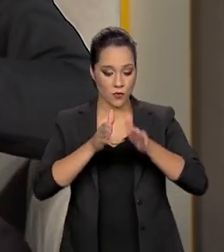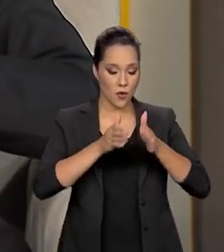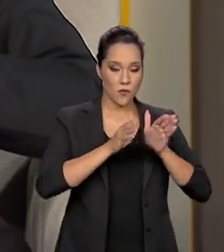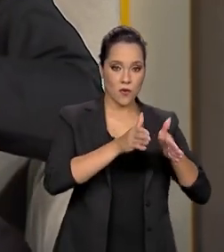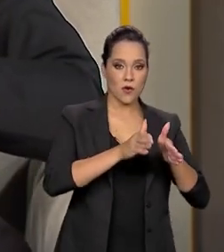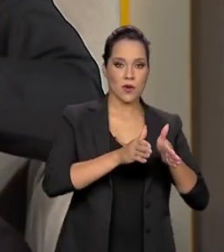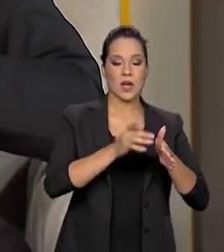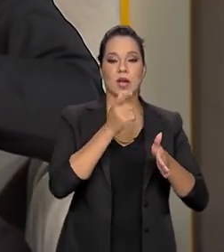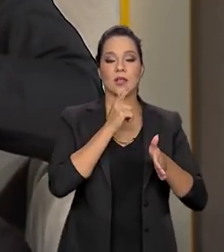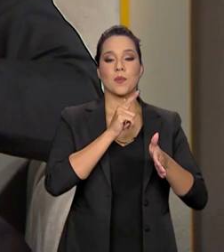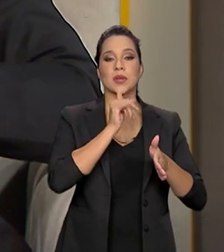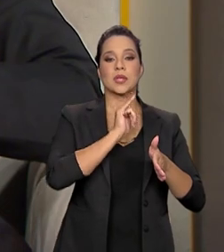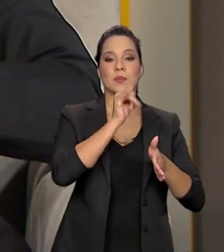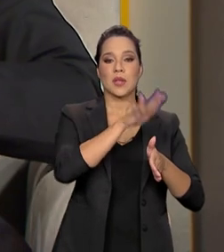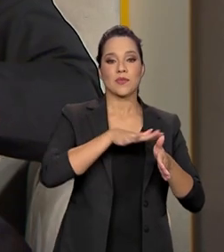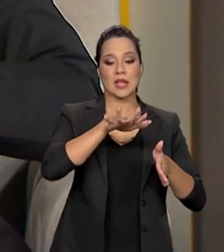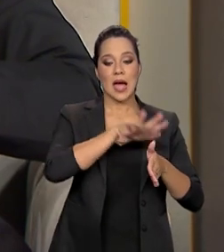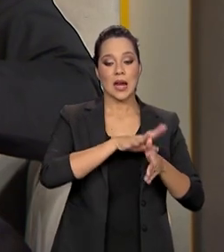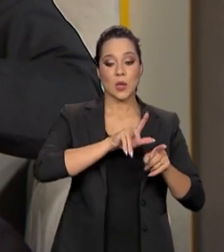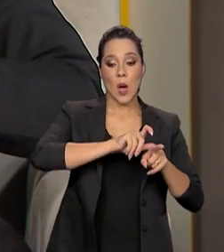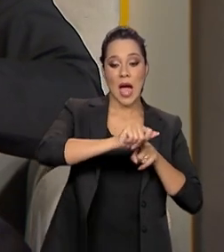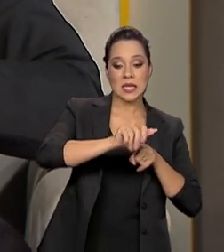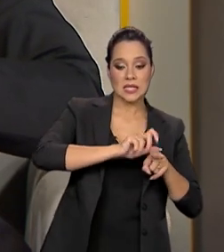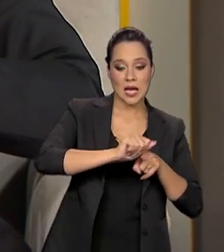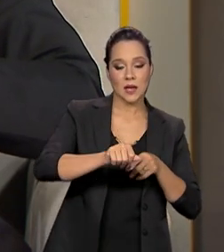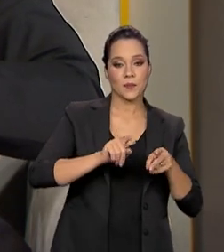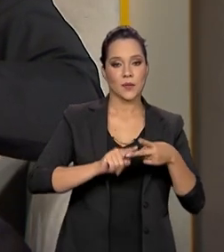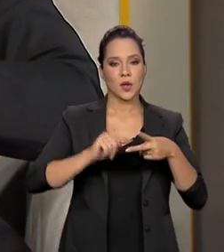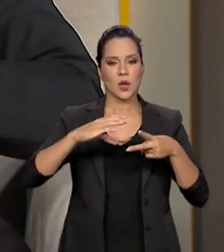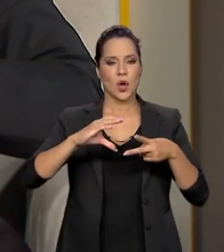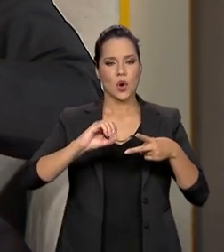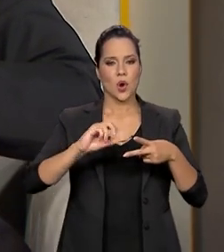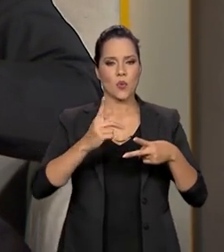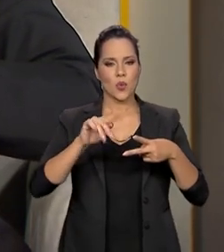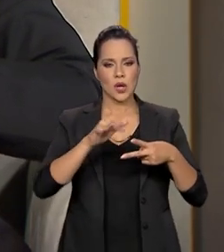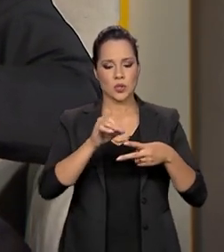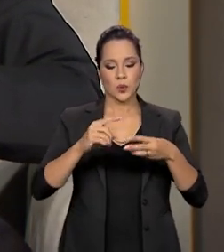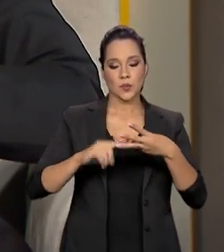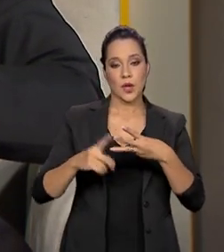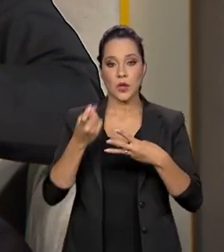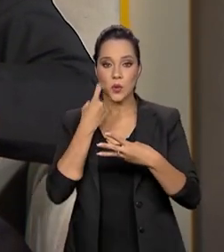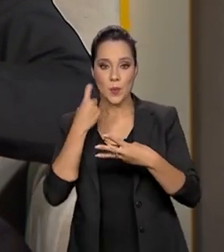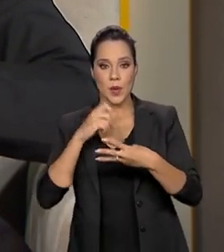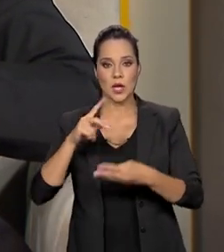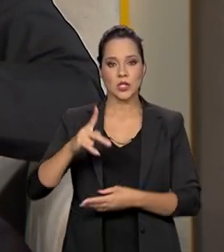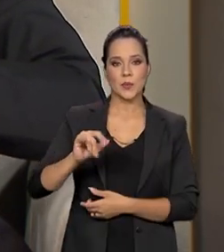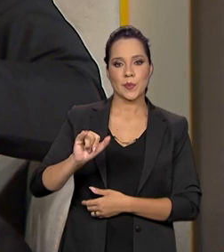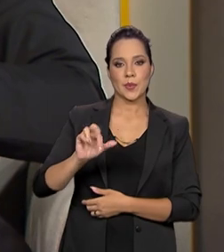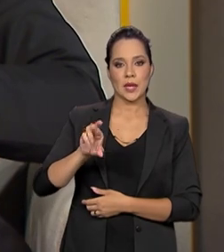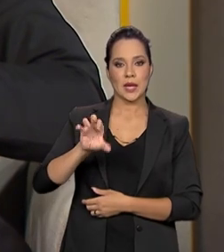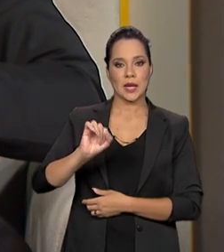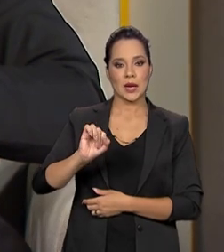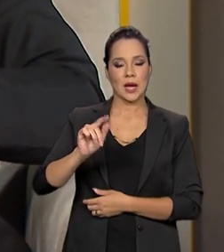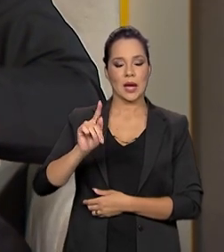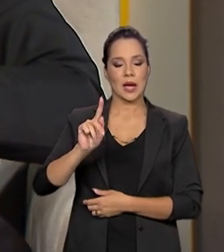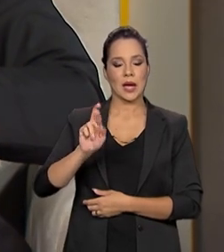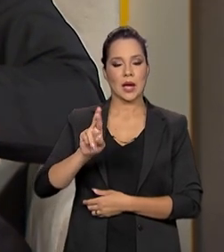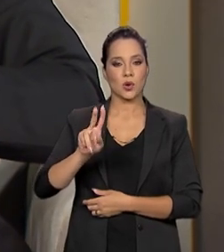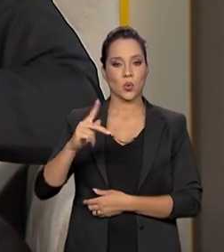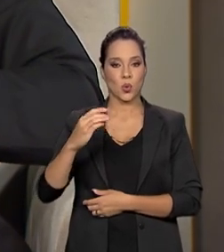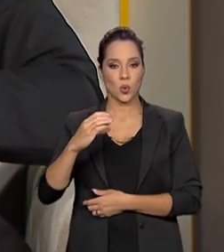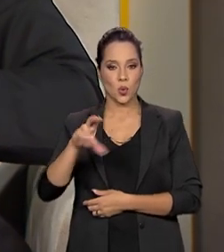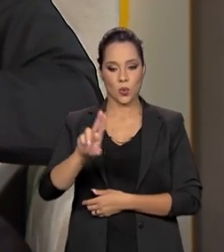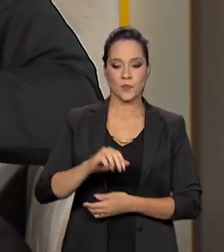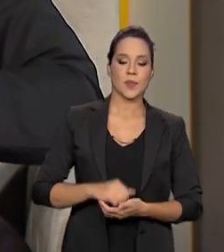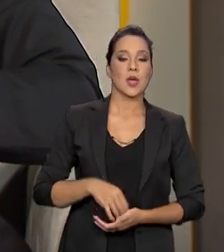investimos nas cadeias produtivas do açaí, do cupuaçu e do peixe pirarucu. Na produção sustentável.